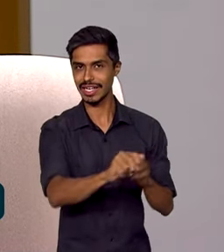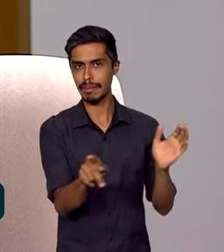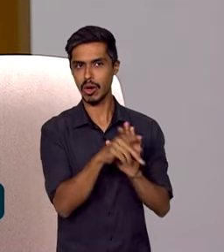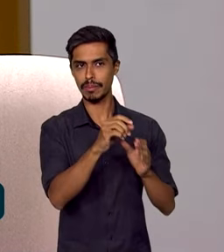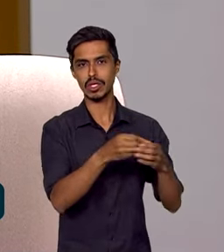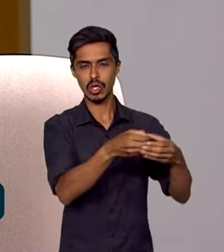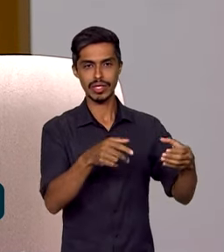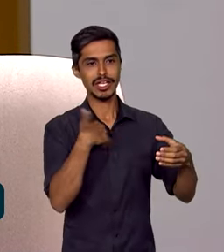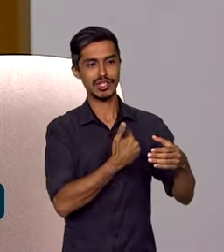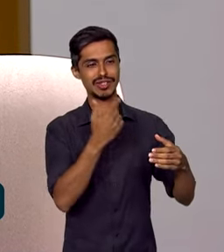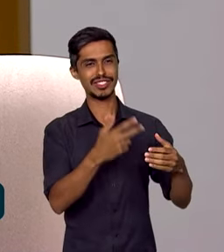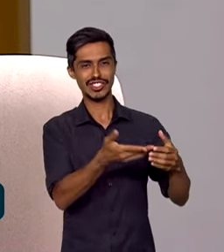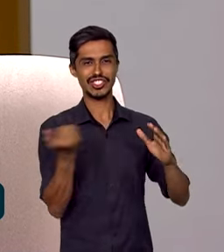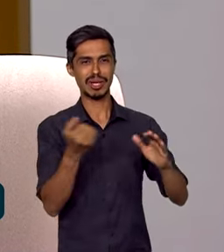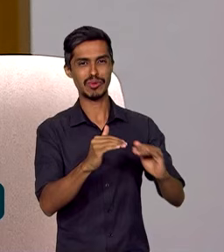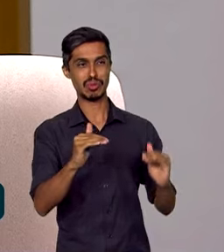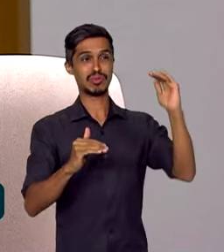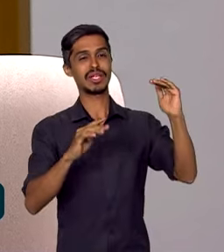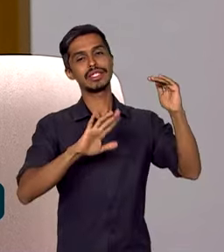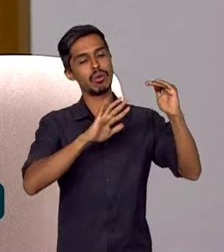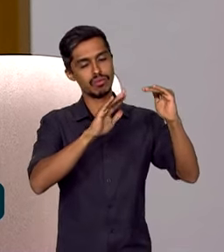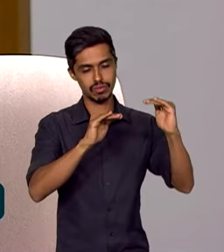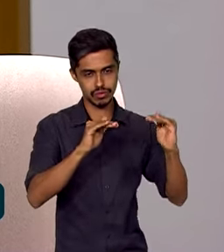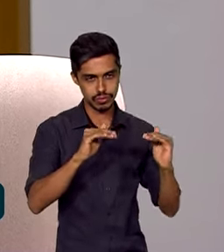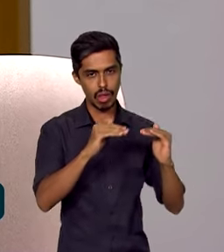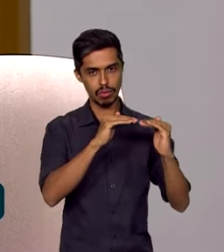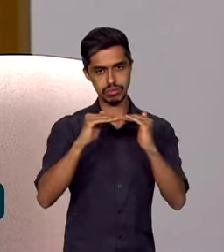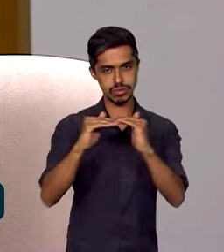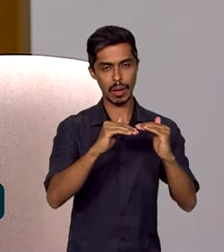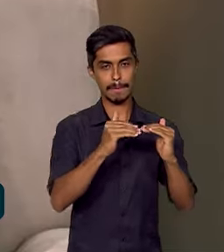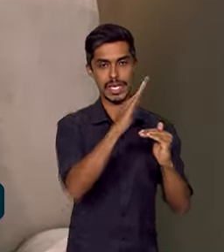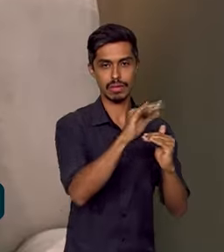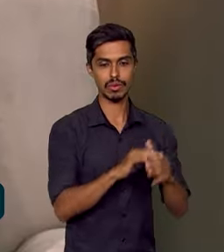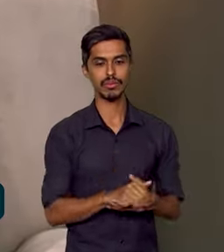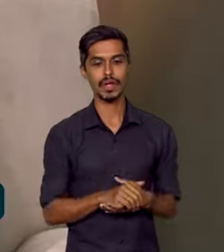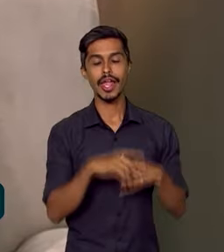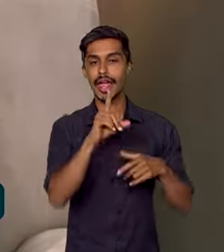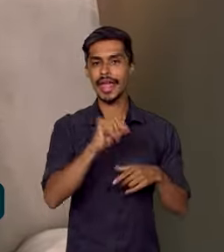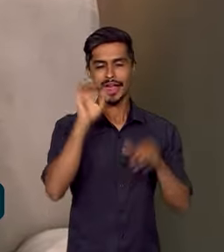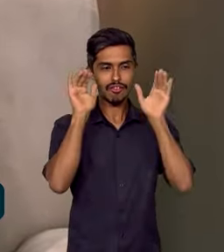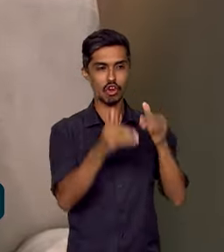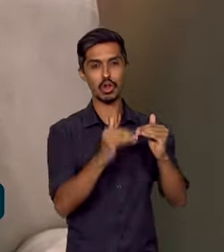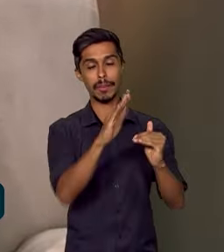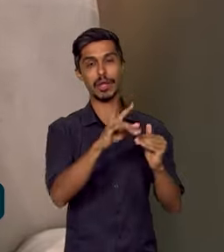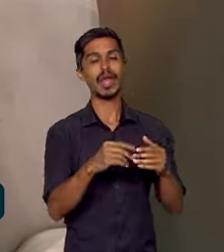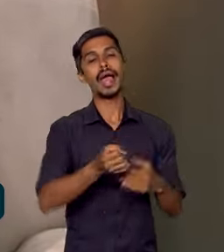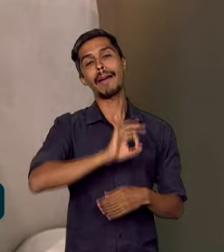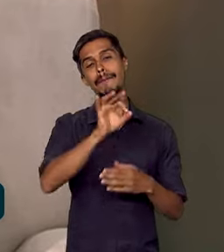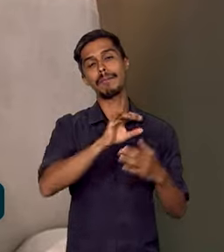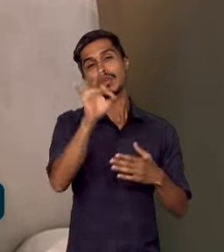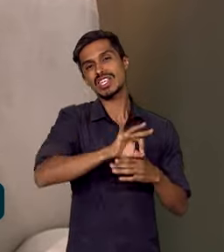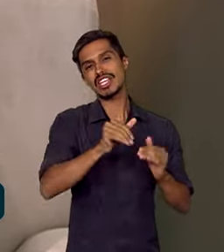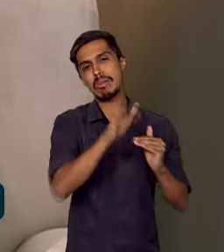a cota do teto e passa para o piso, então é um mínimo mesmo, a gente consegue colocar a ideia do percentual mínimo em